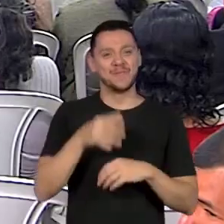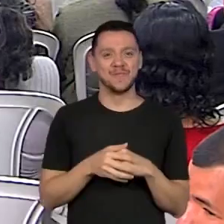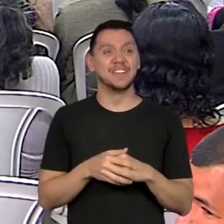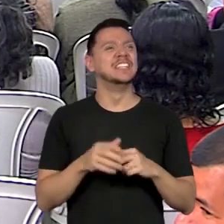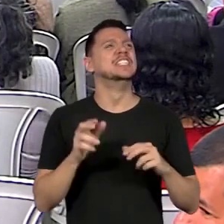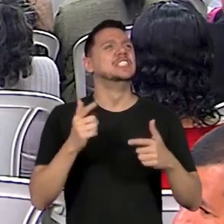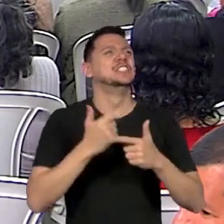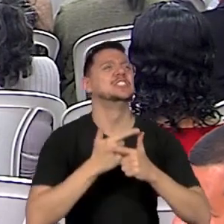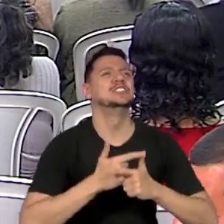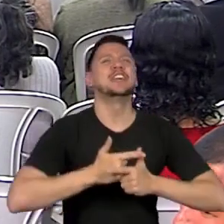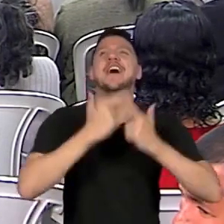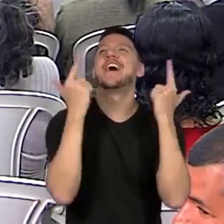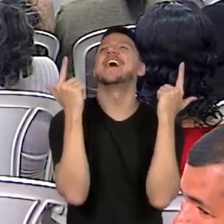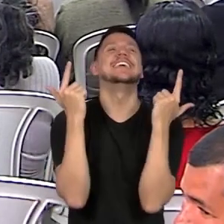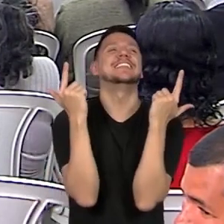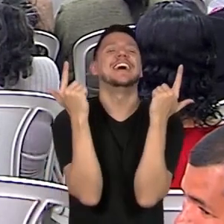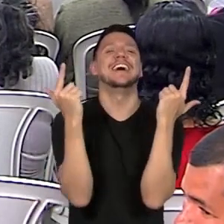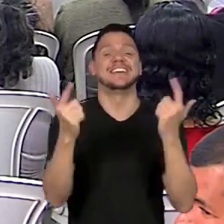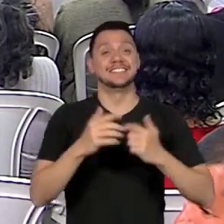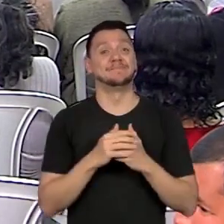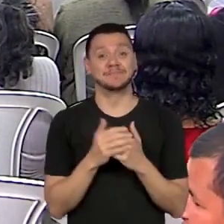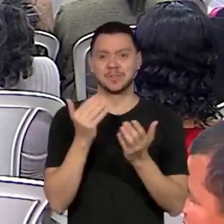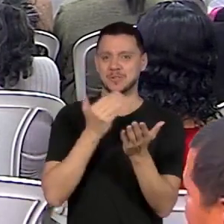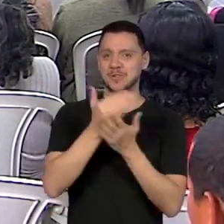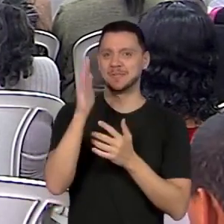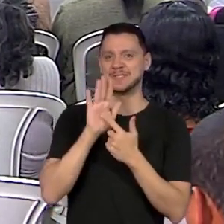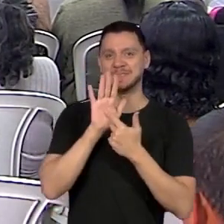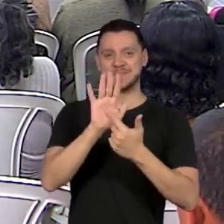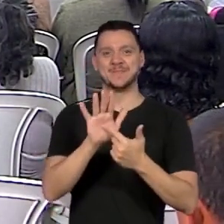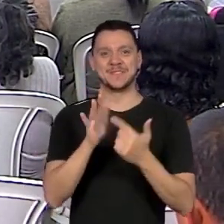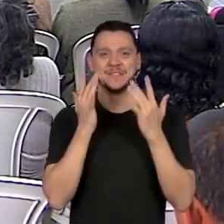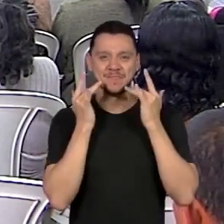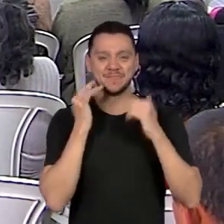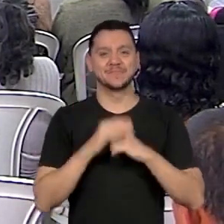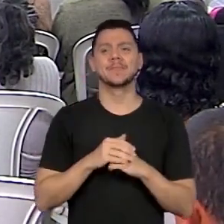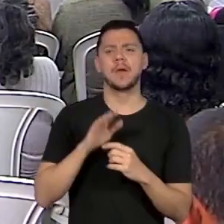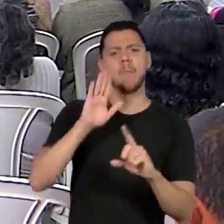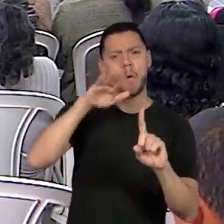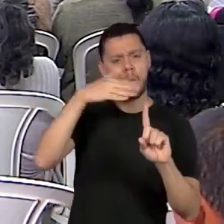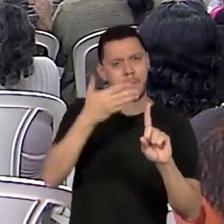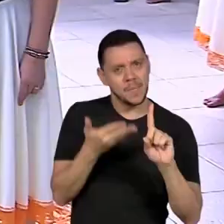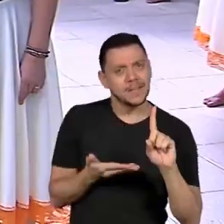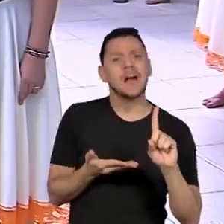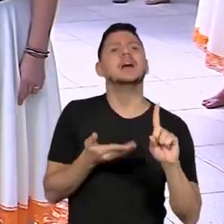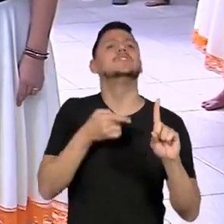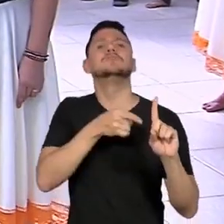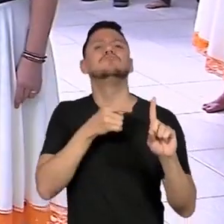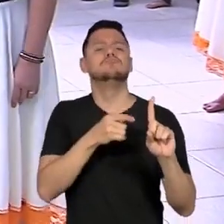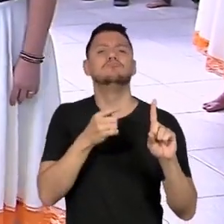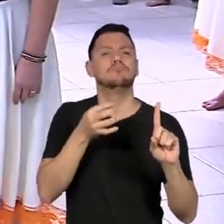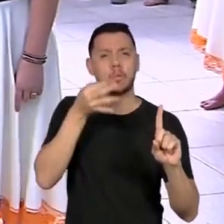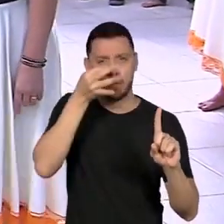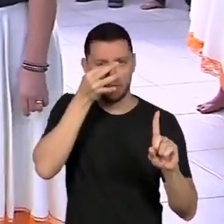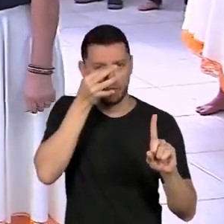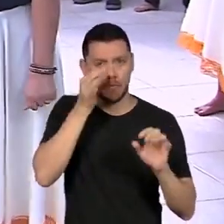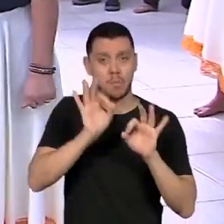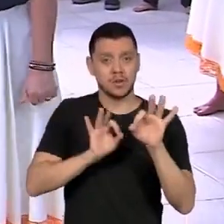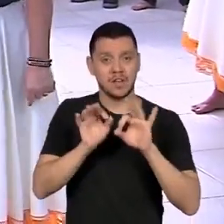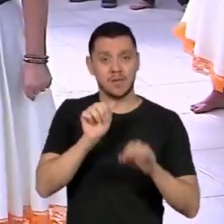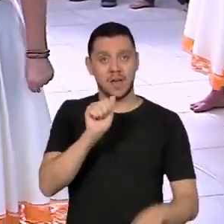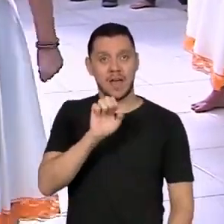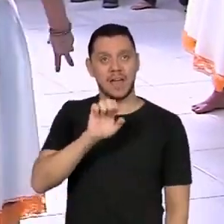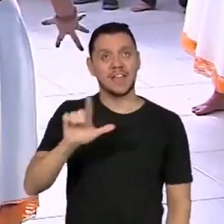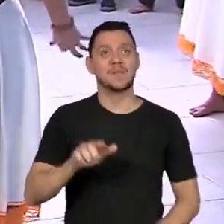E começa o espetáculo. Está em homenagem à Conceição Evaristo, do projeto AEL. O eco da vida,